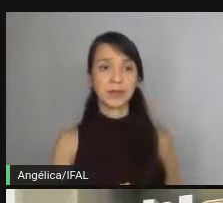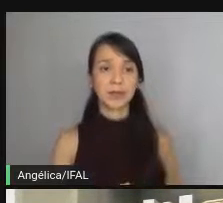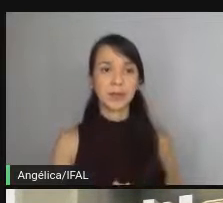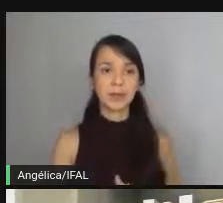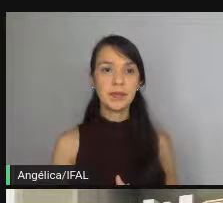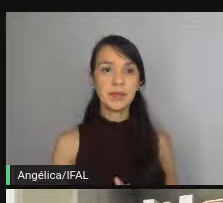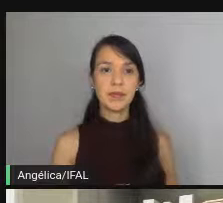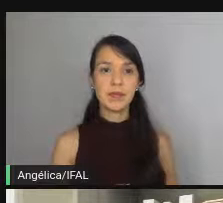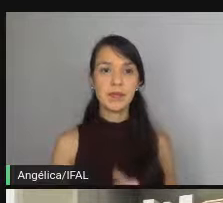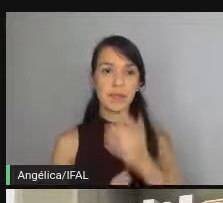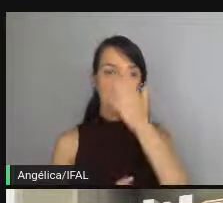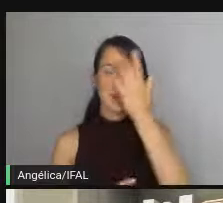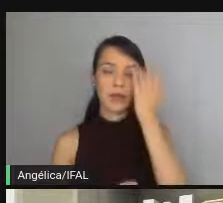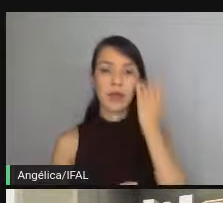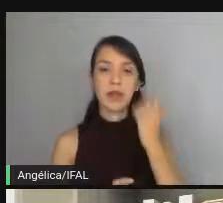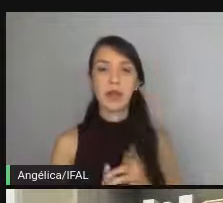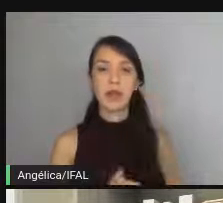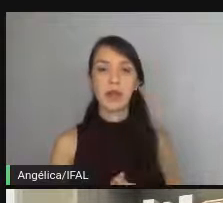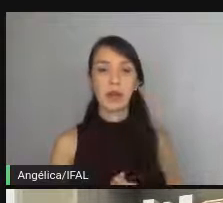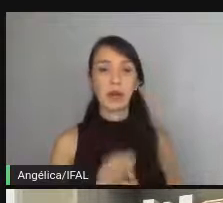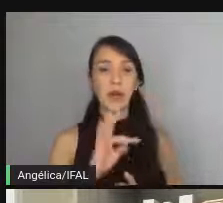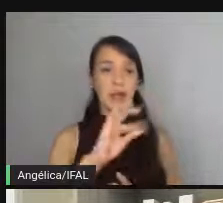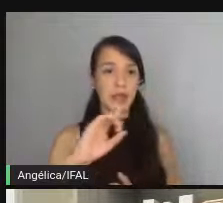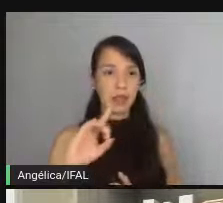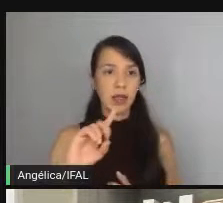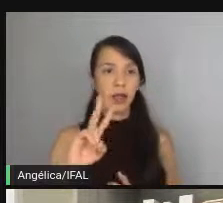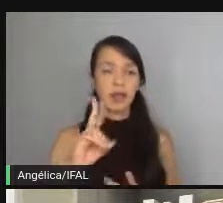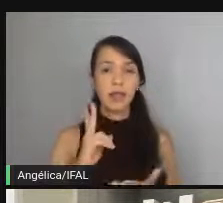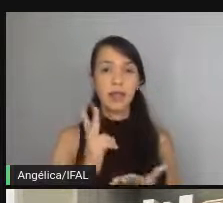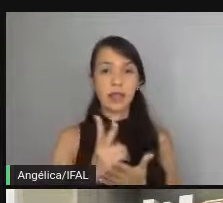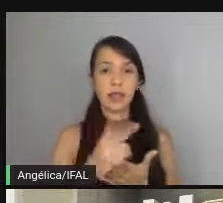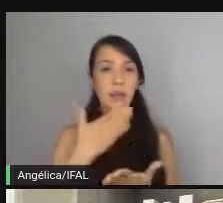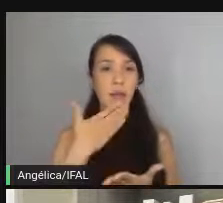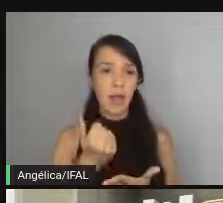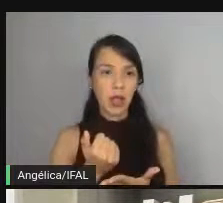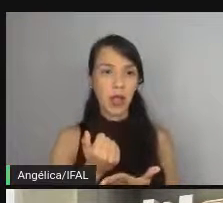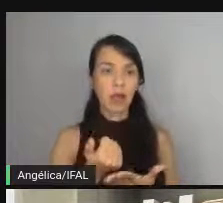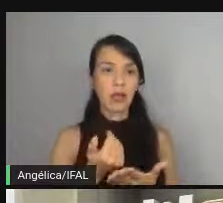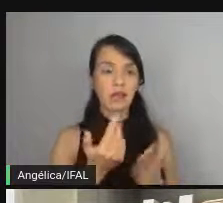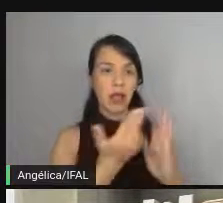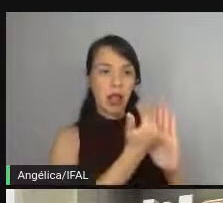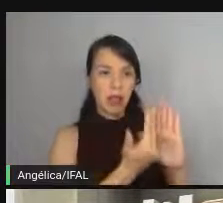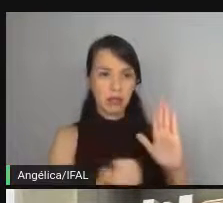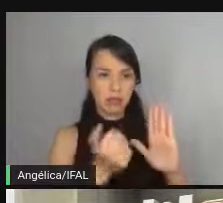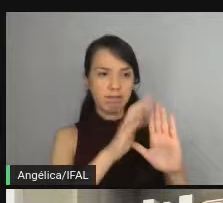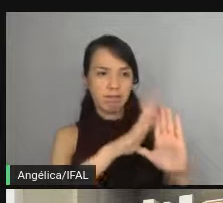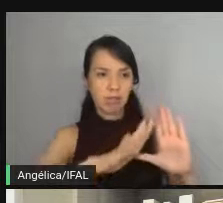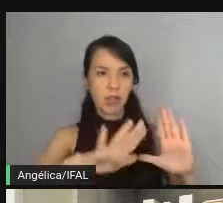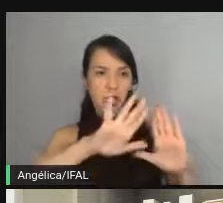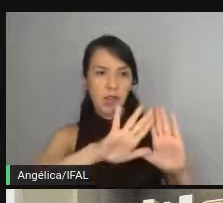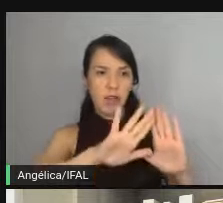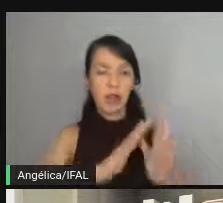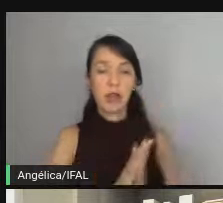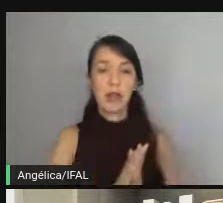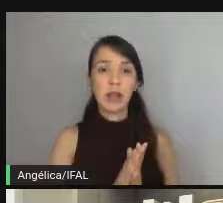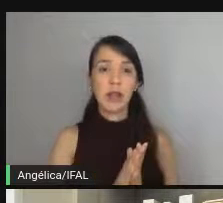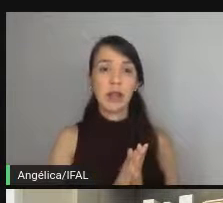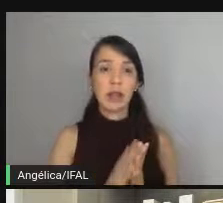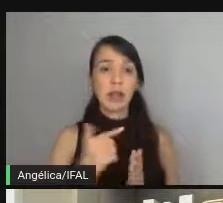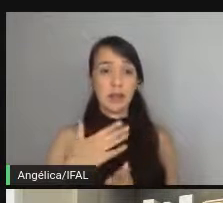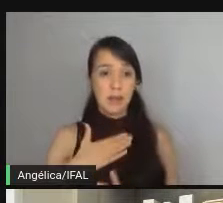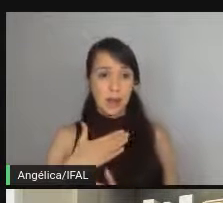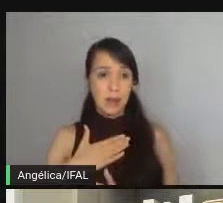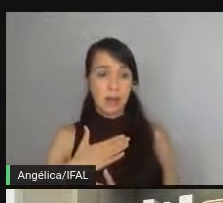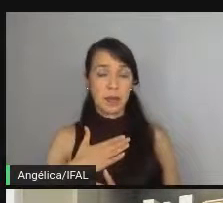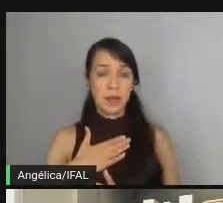Então, o TDD vai te trazer constantemente uma melhora de design do seu código. Porque, para mim,